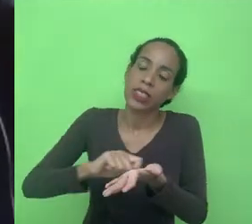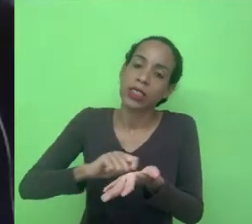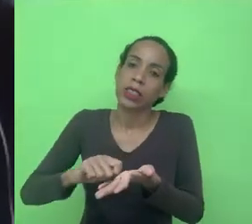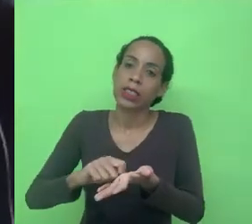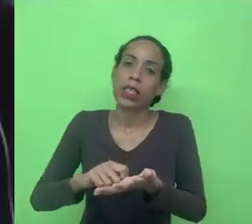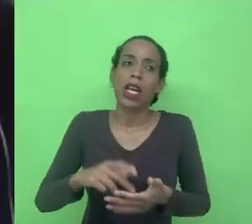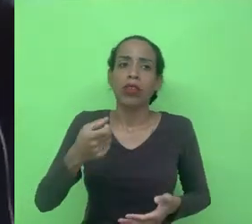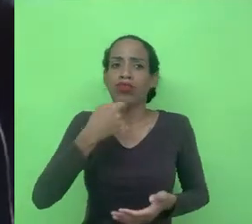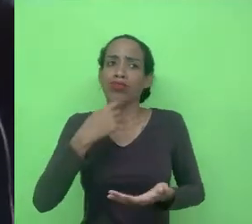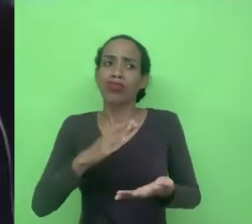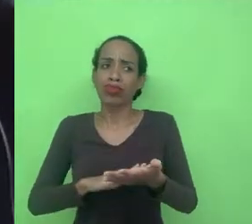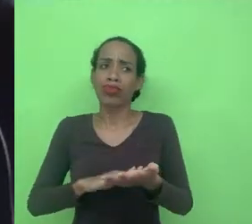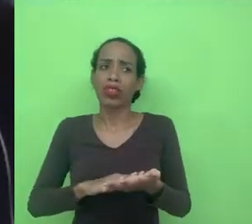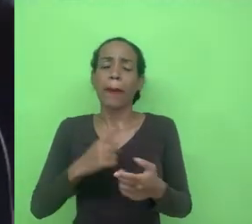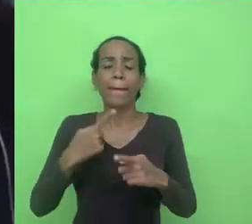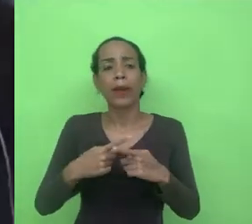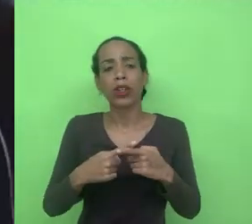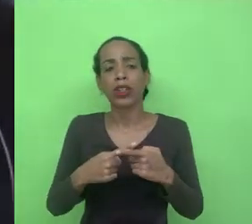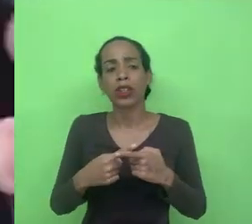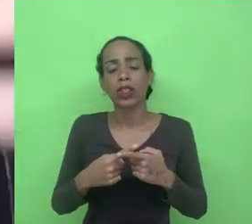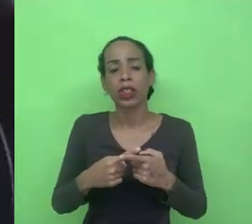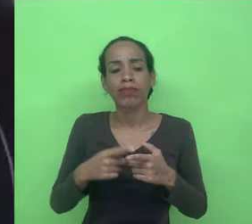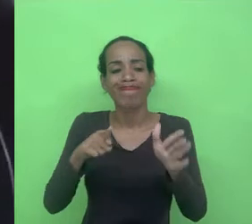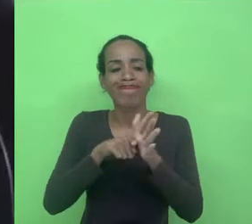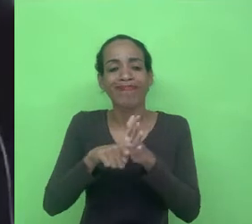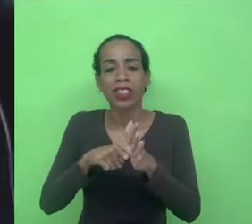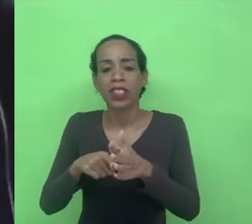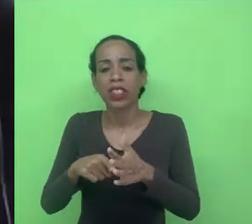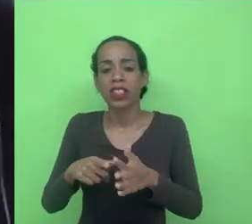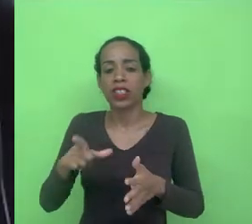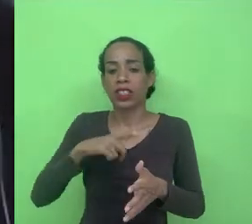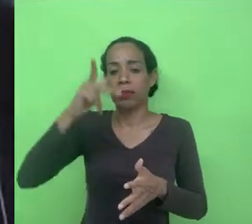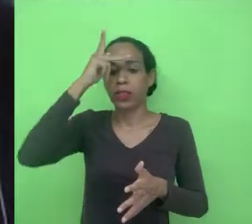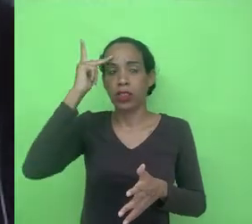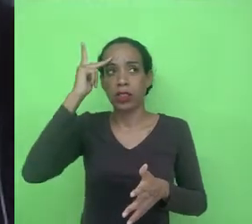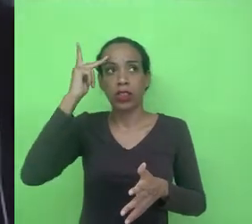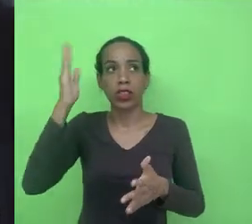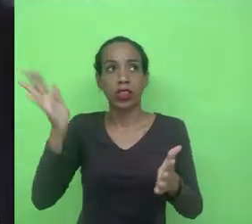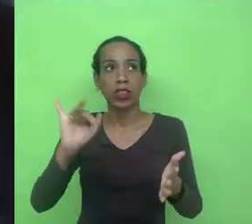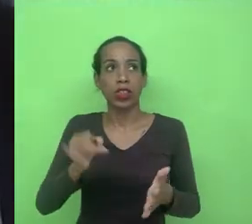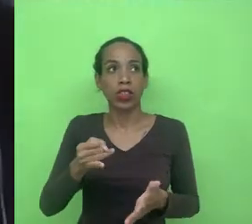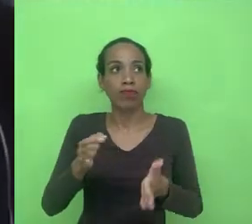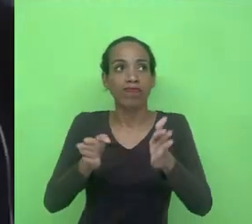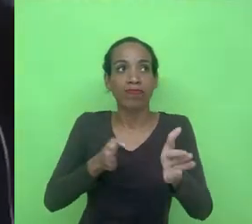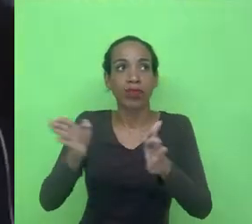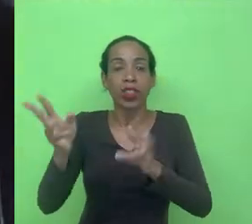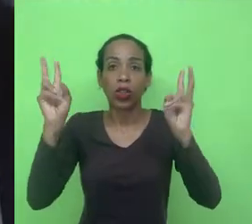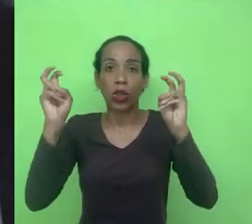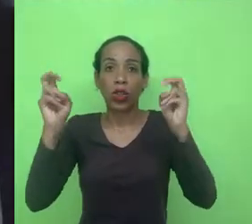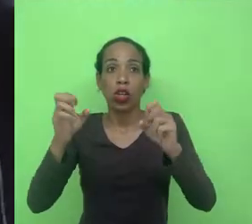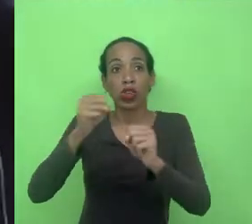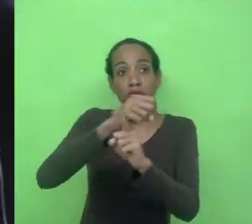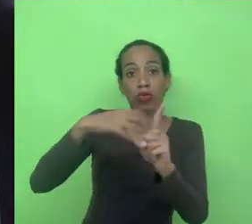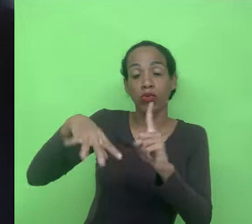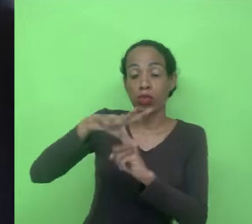porque ele busca a rede de atores que estão mediando determinado contexto social, ele